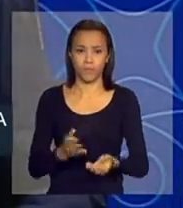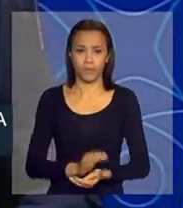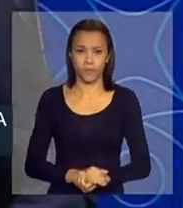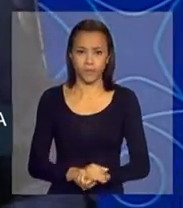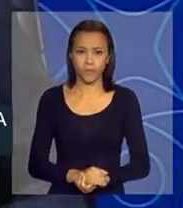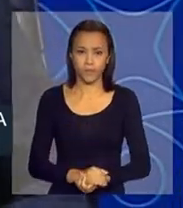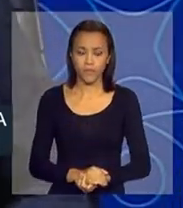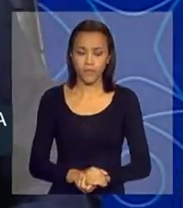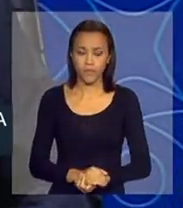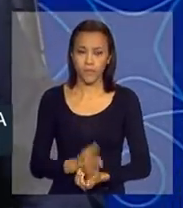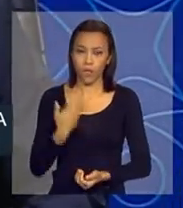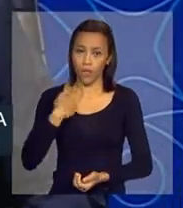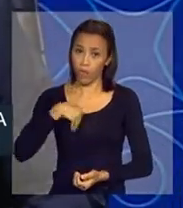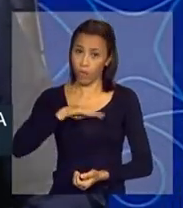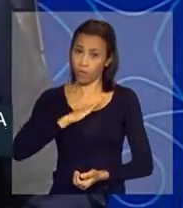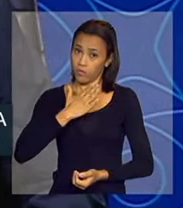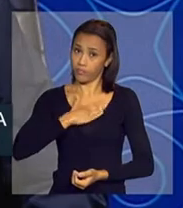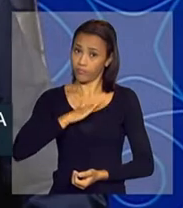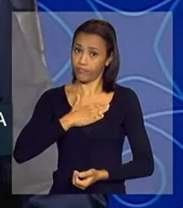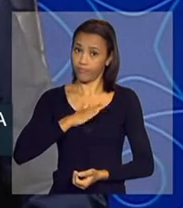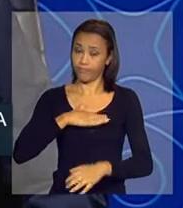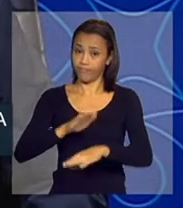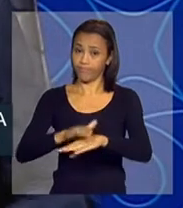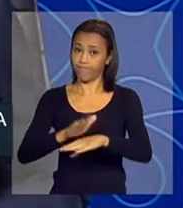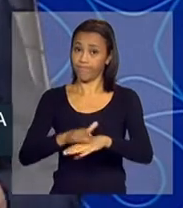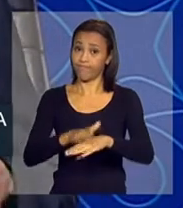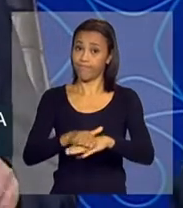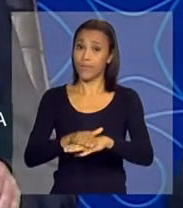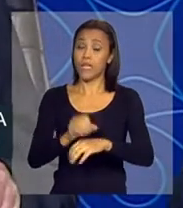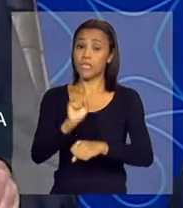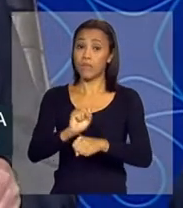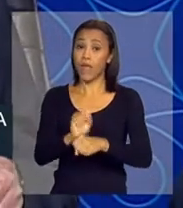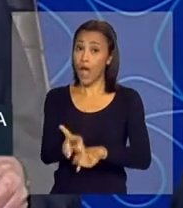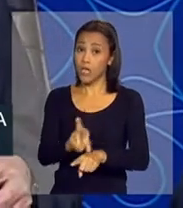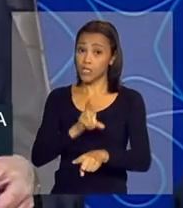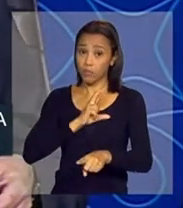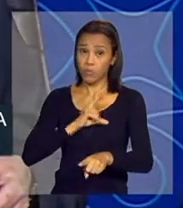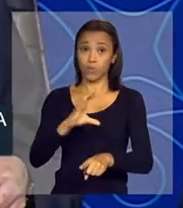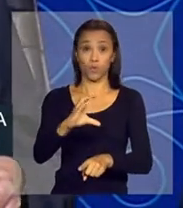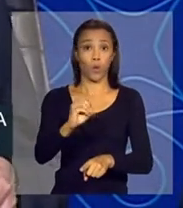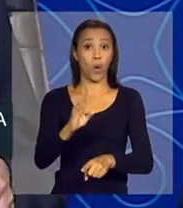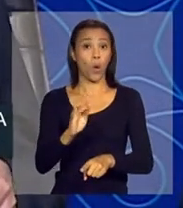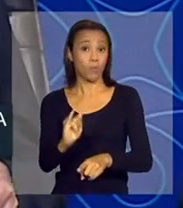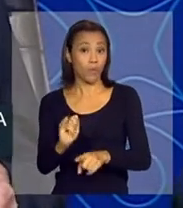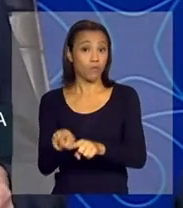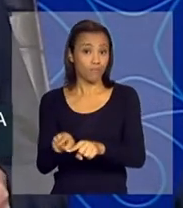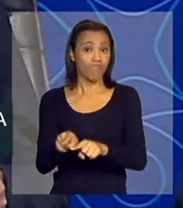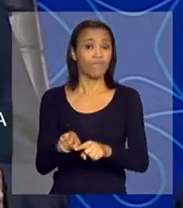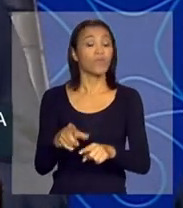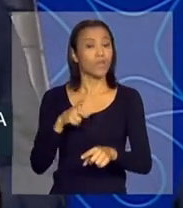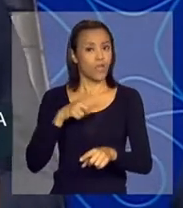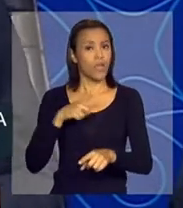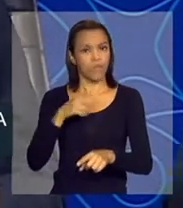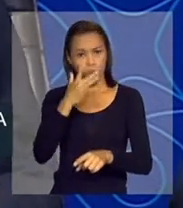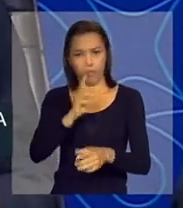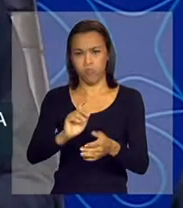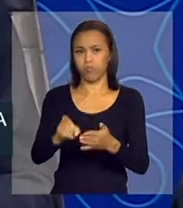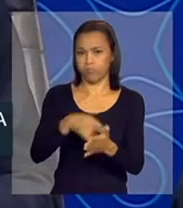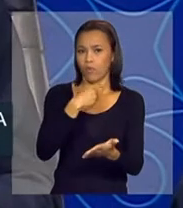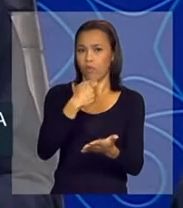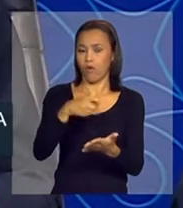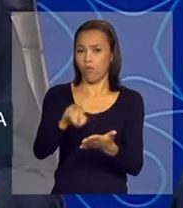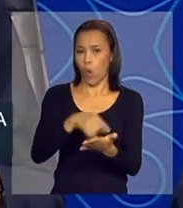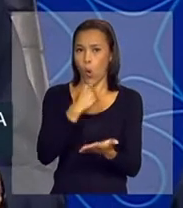Nós vamos aguardar a manifestação do COBE, naturalmente, porque houve a manifestação de uma das partes contratadas, que foi